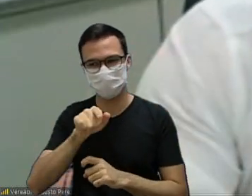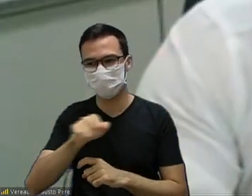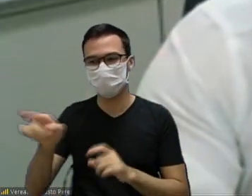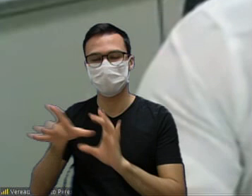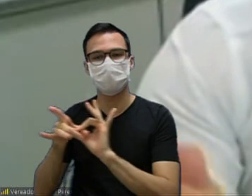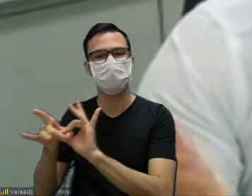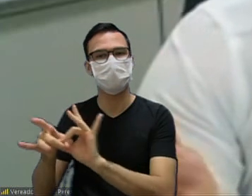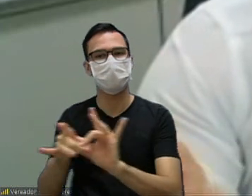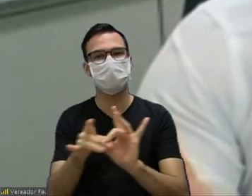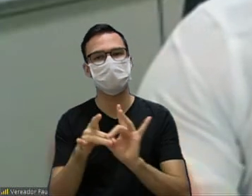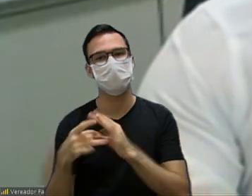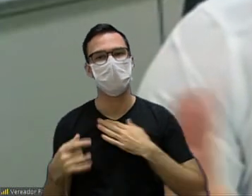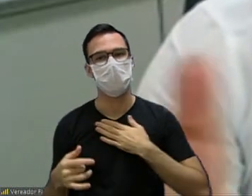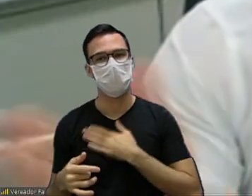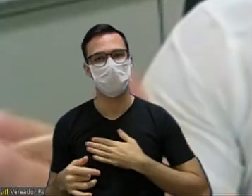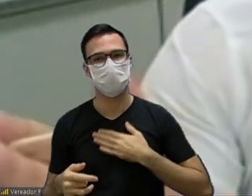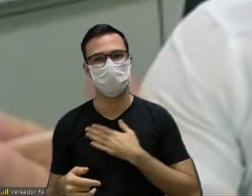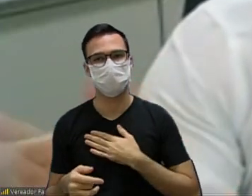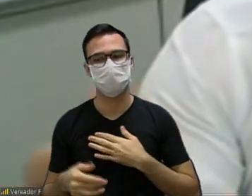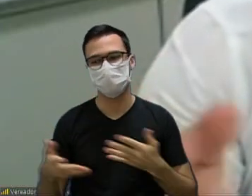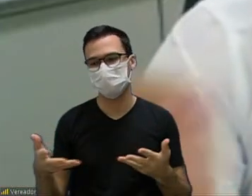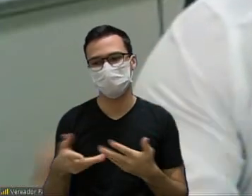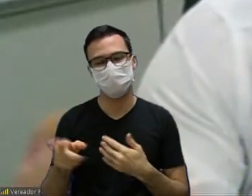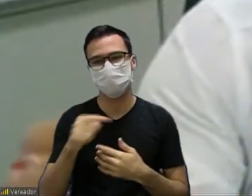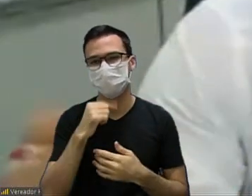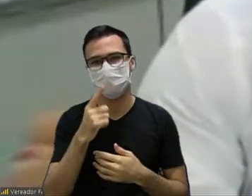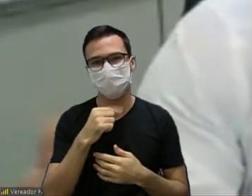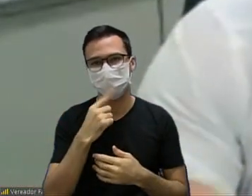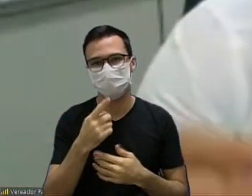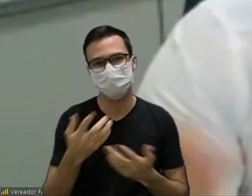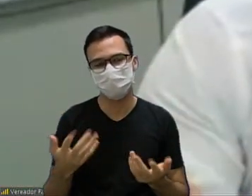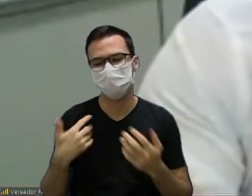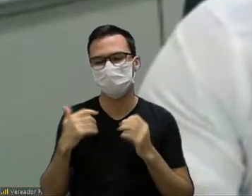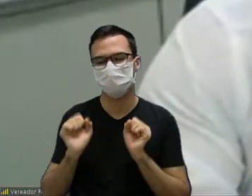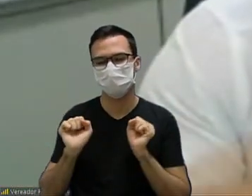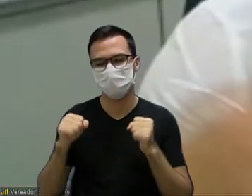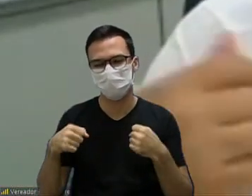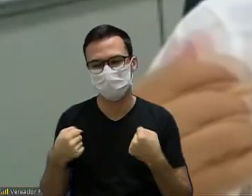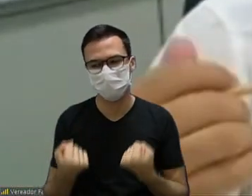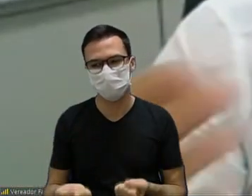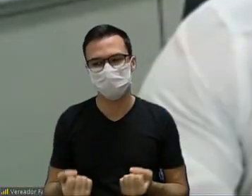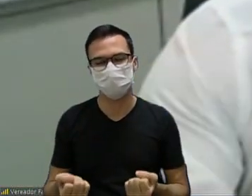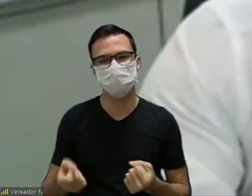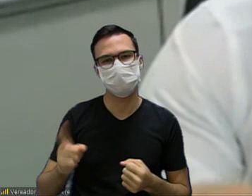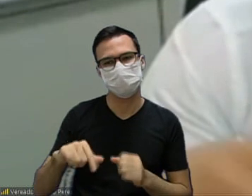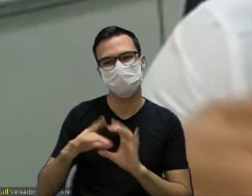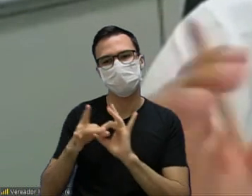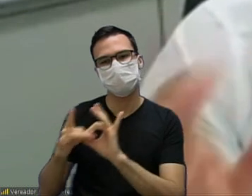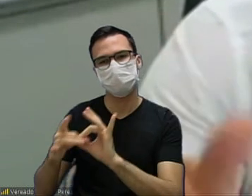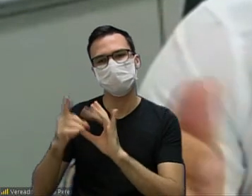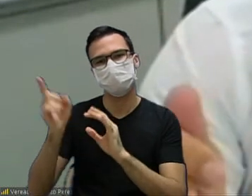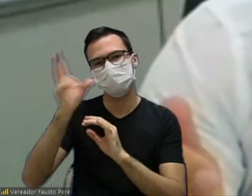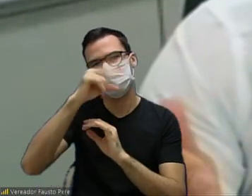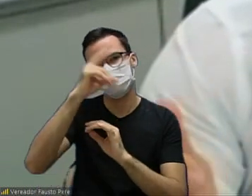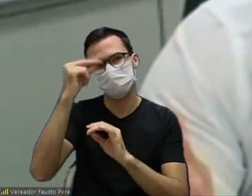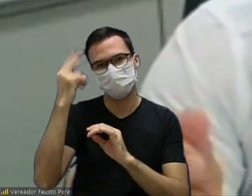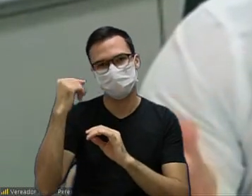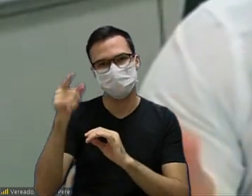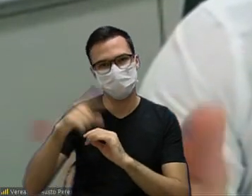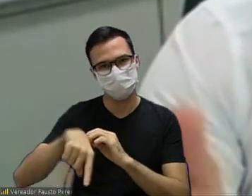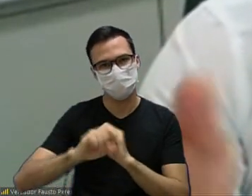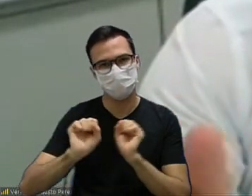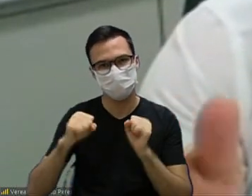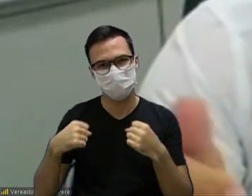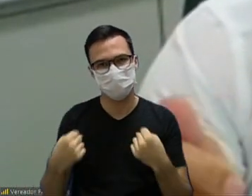comunidade e eles não tiveram essa oportunidade eu fiz a minha parte eu lutei fiz reunião com o executivo tentamos de todas as formas